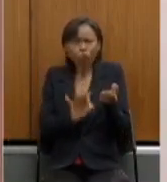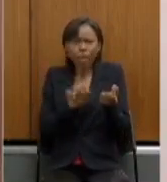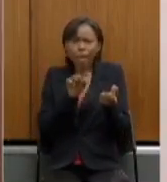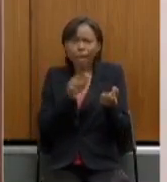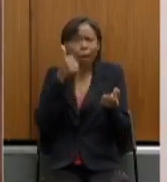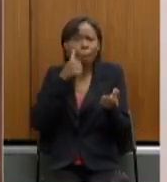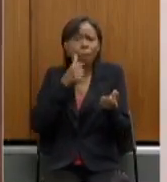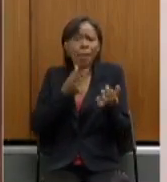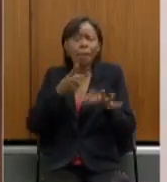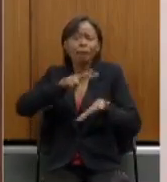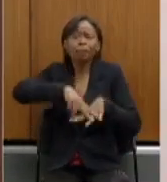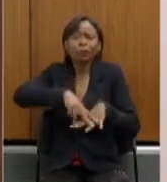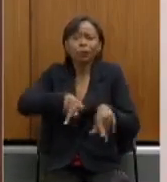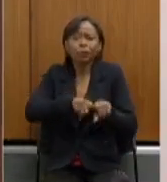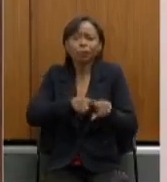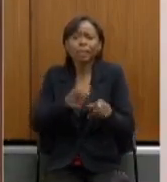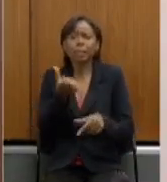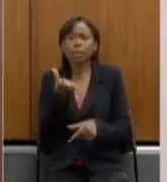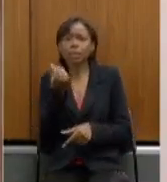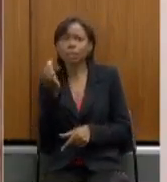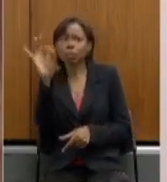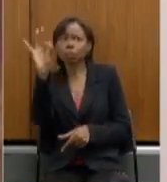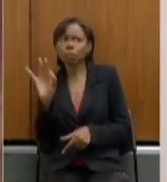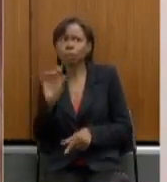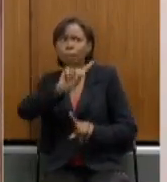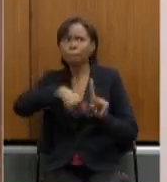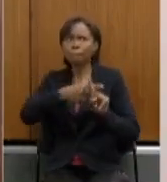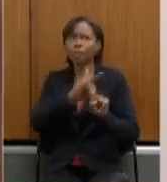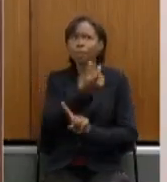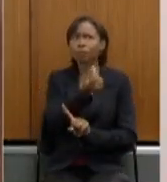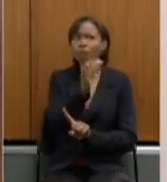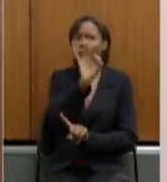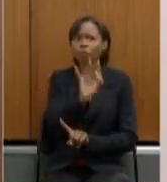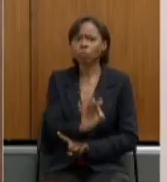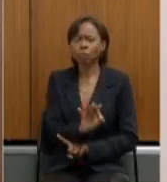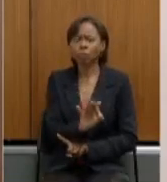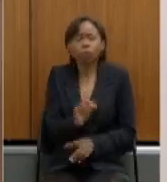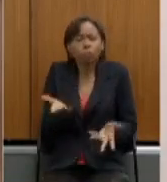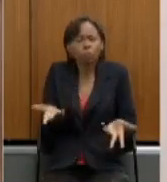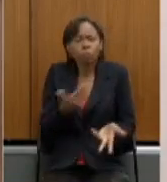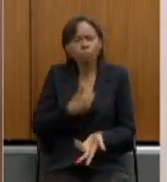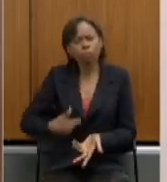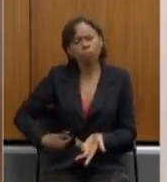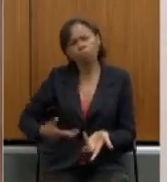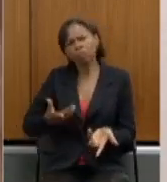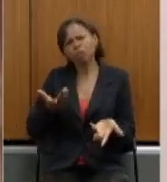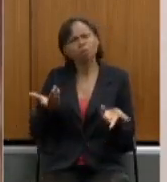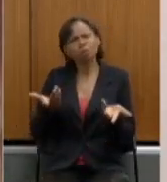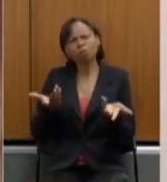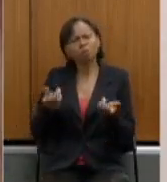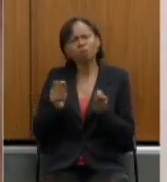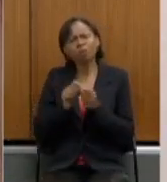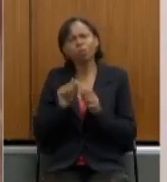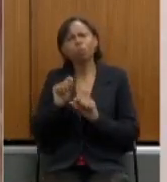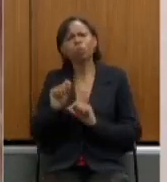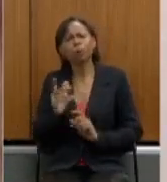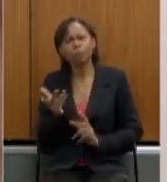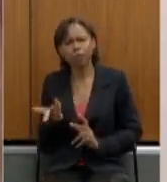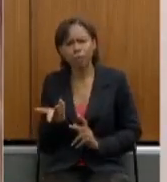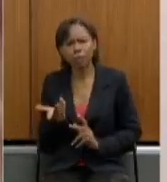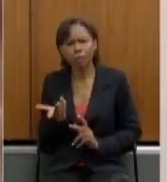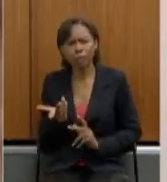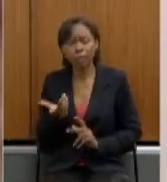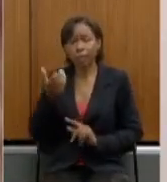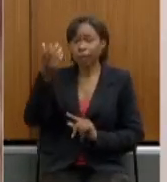no fim era 60% mais 20% o que o governo estadual quis fazer ele quis que a pensão